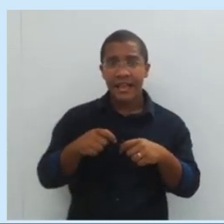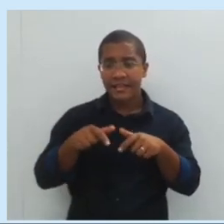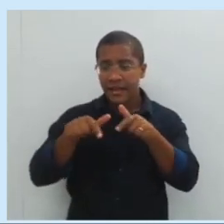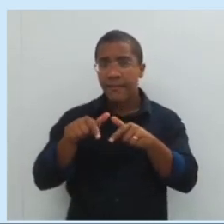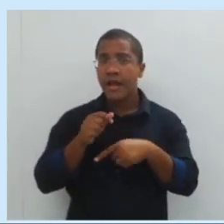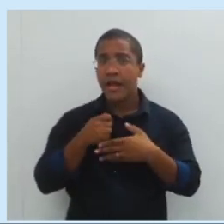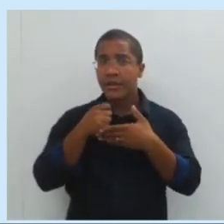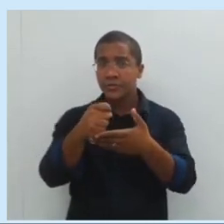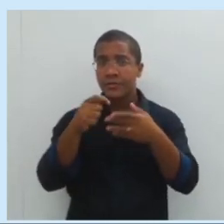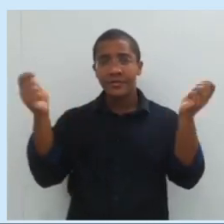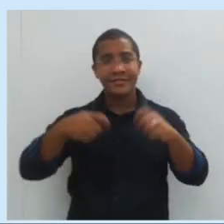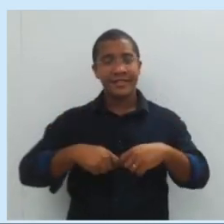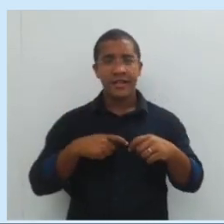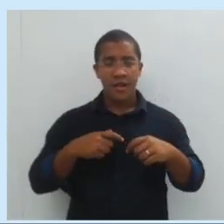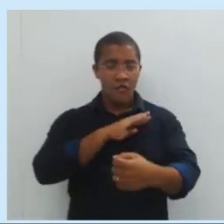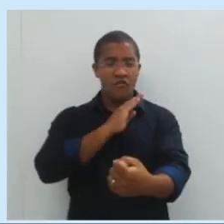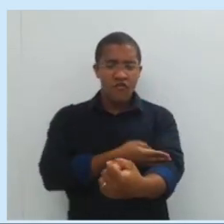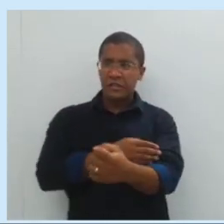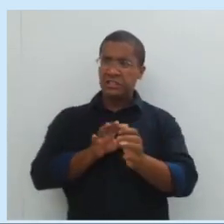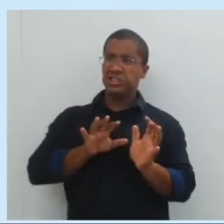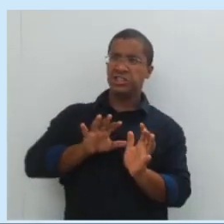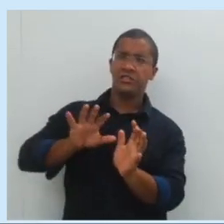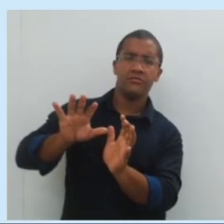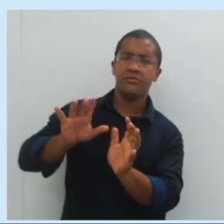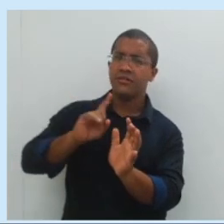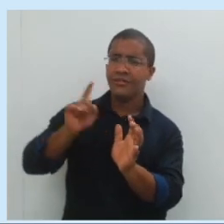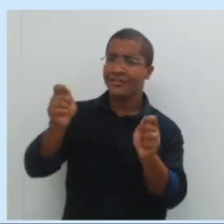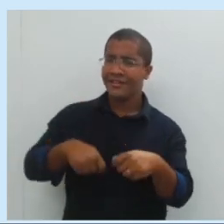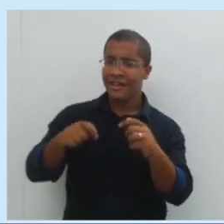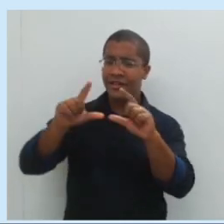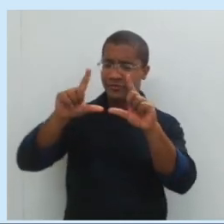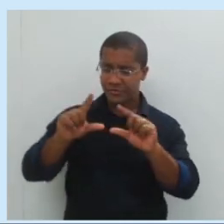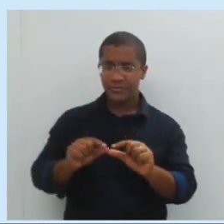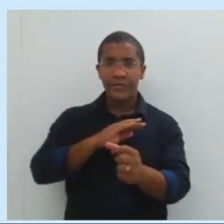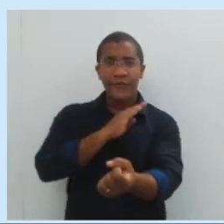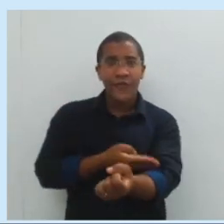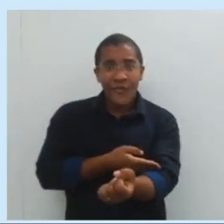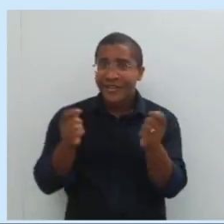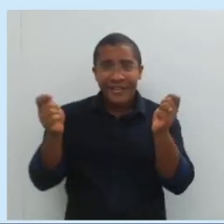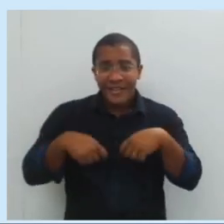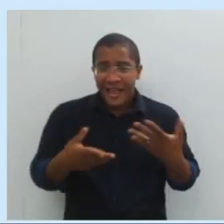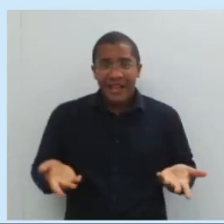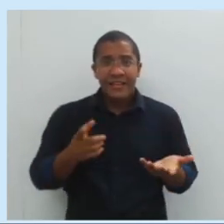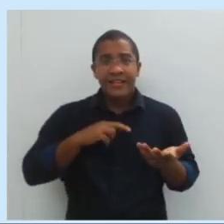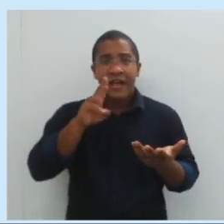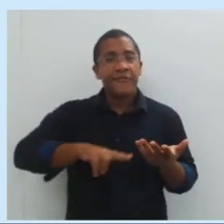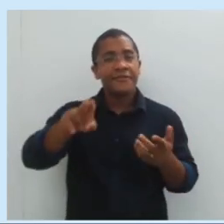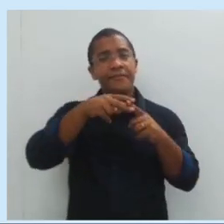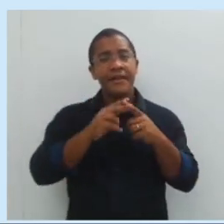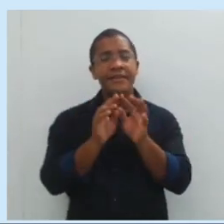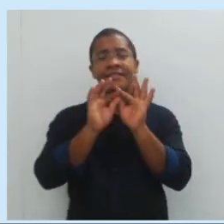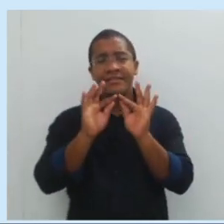trabalho, diminuindo a intensidade da força e, assim, a gente utiliza as máquinas da melhor forma